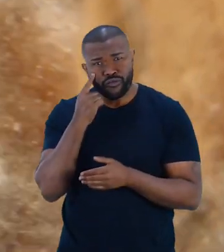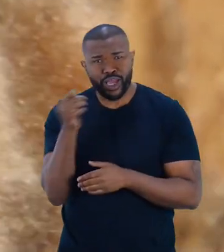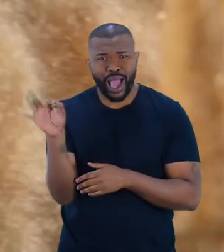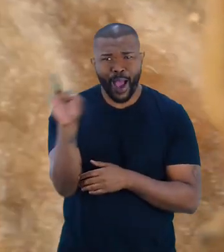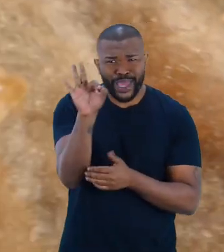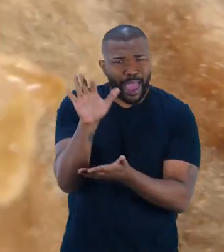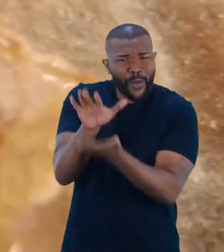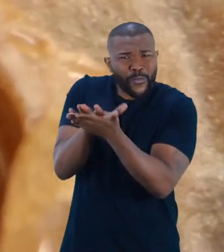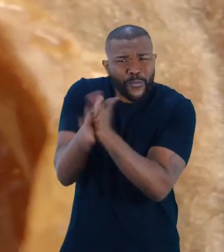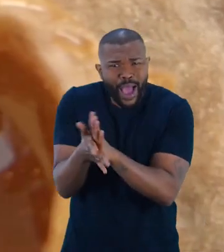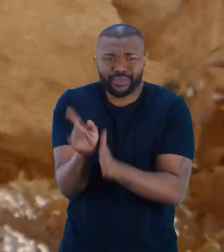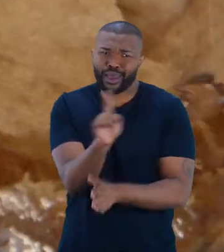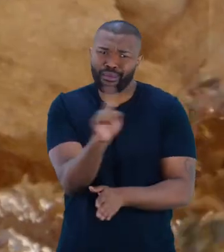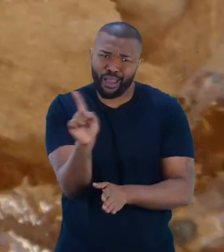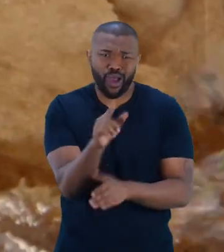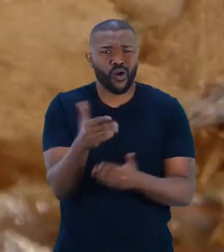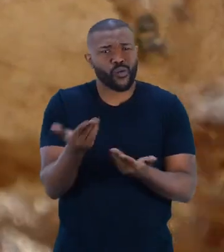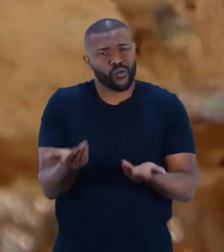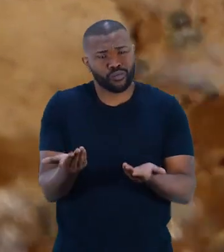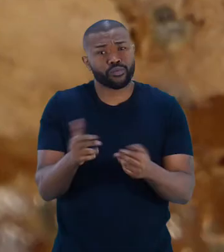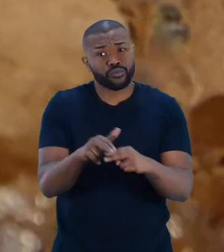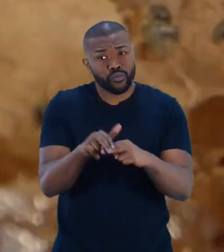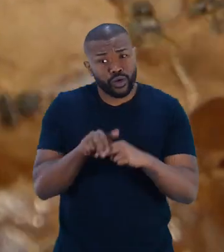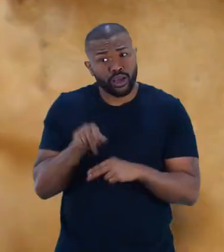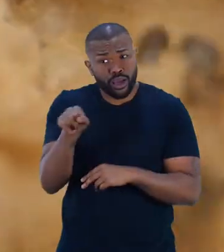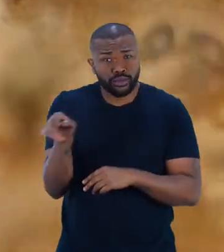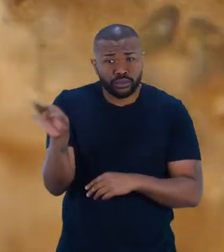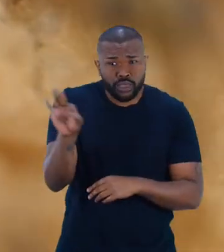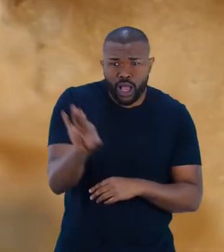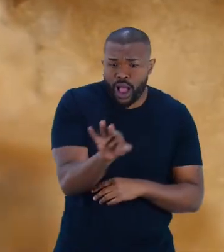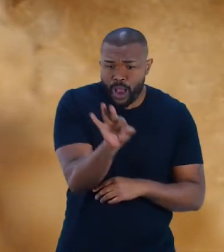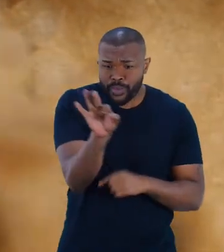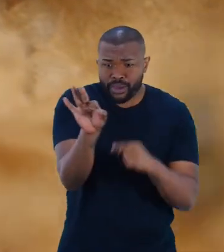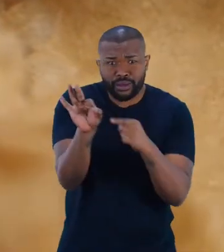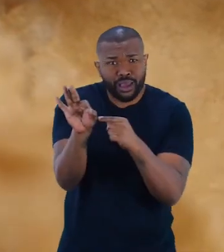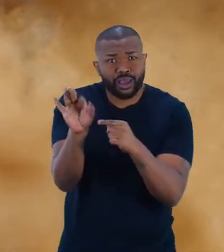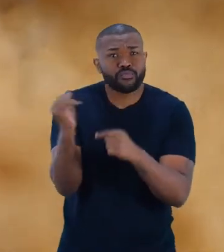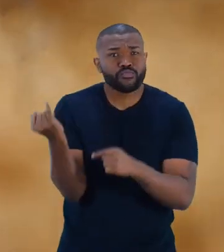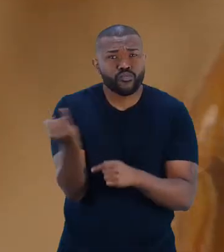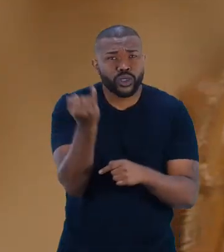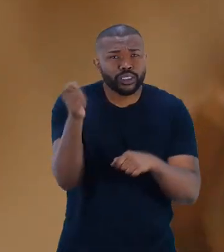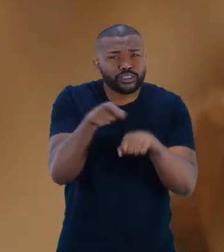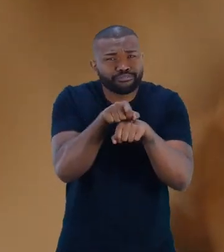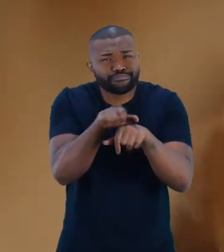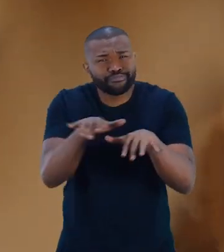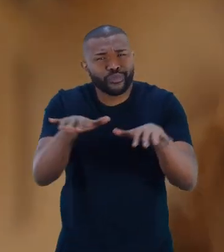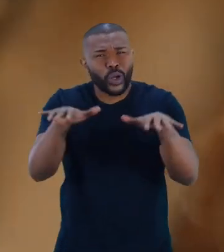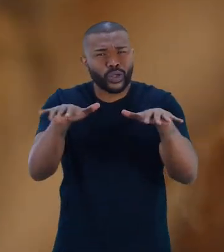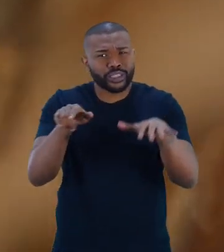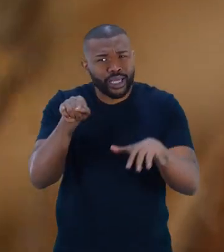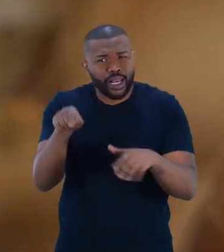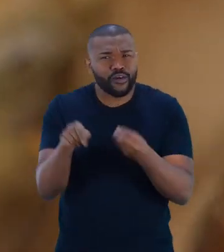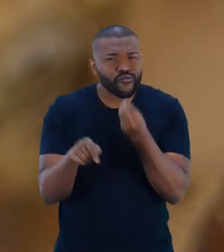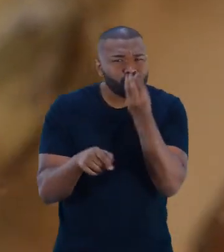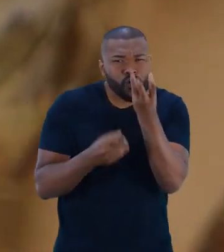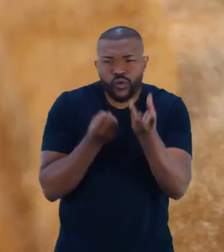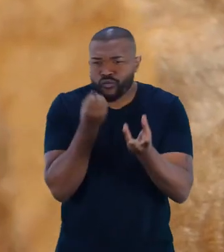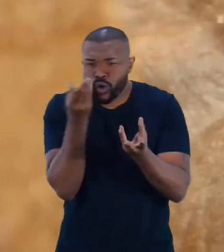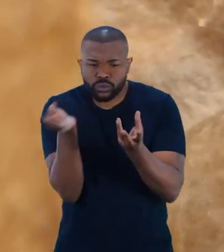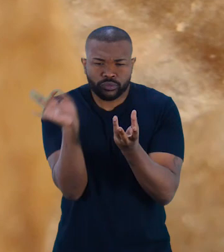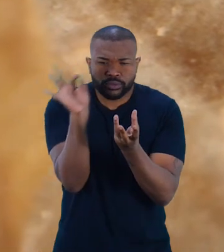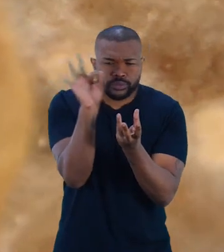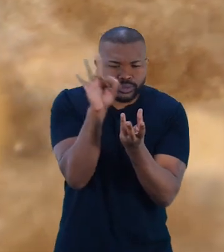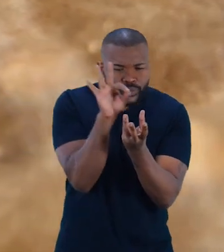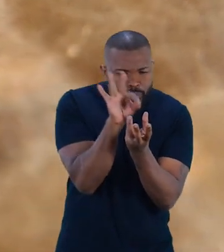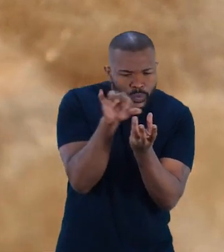Viu? Uma abelha não mata, independente dela ter ferrão ou não, porque elas são excelentes polinizadoras. Porque elas vão de flor em